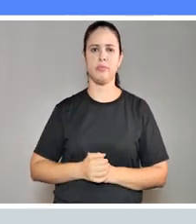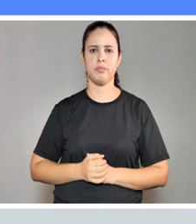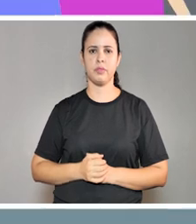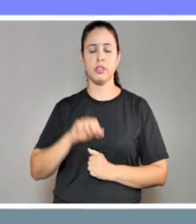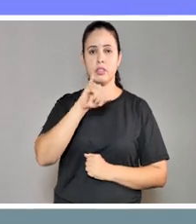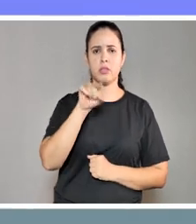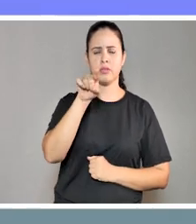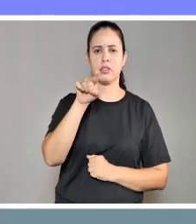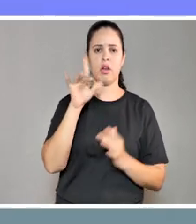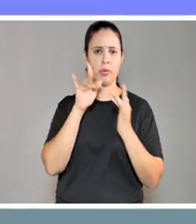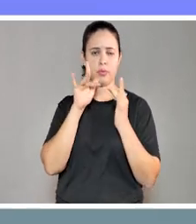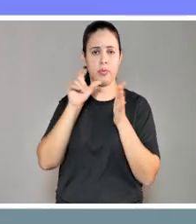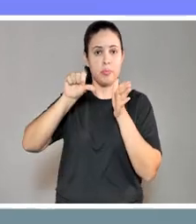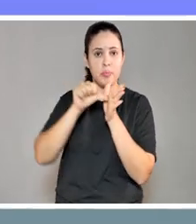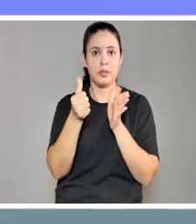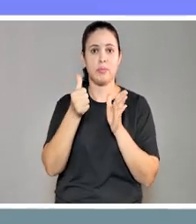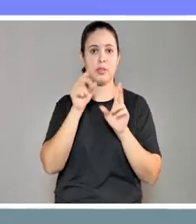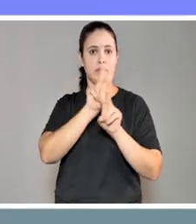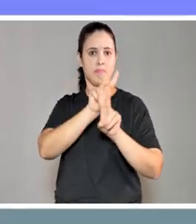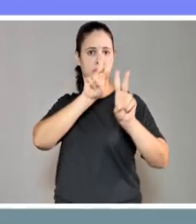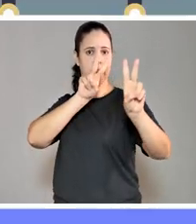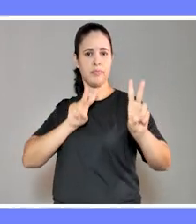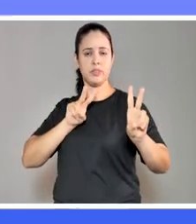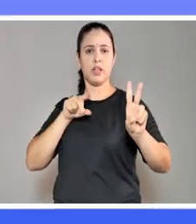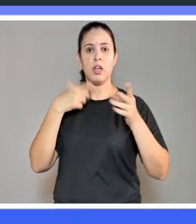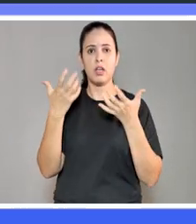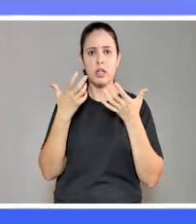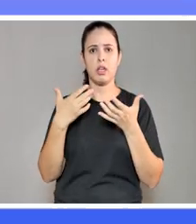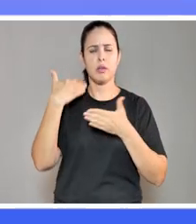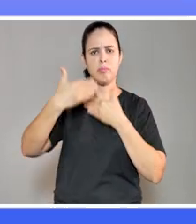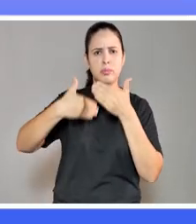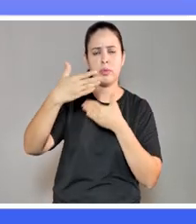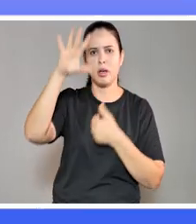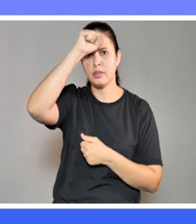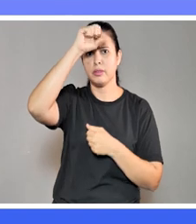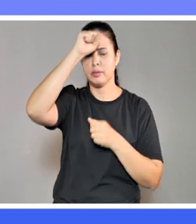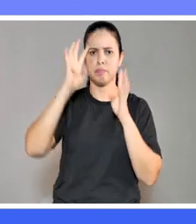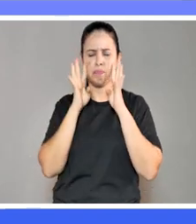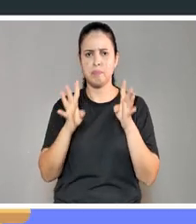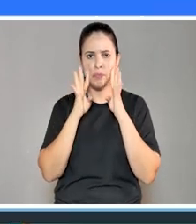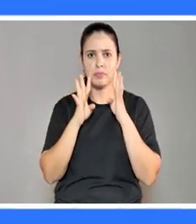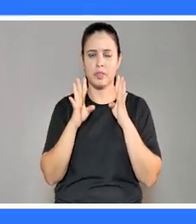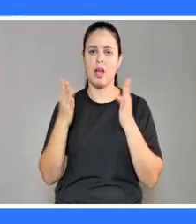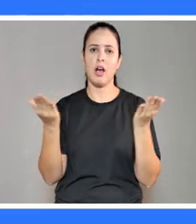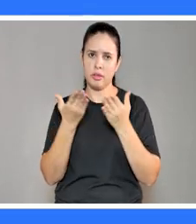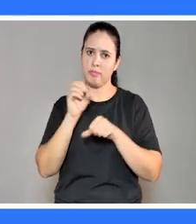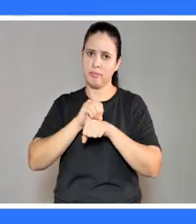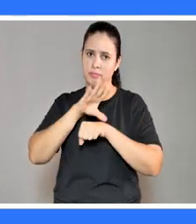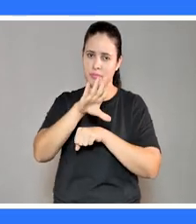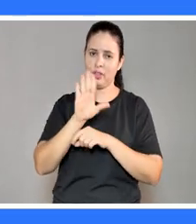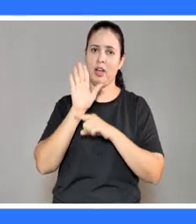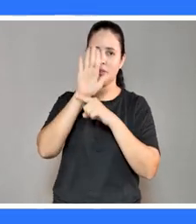Se você está tendo contato pela primeira vez com aulas online e quer se manter produtivo e concentrado, separamos algumas dicas